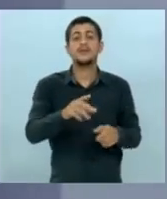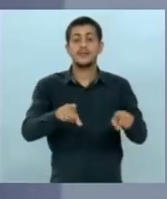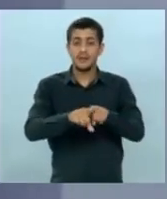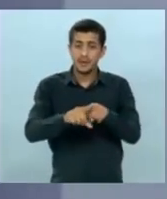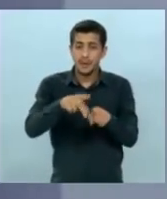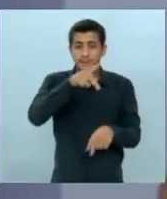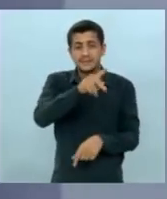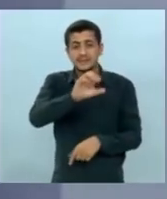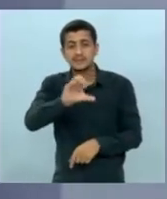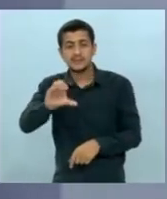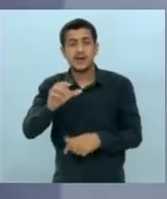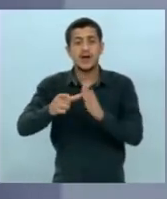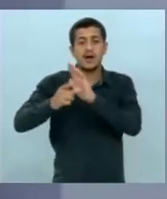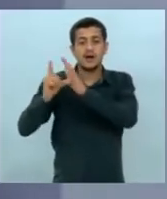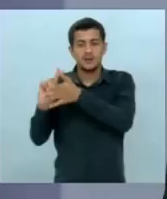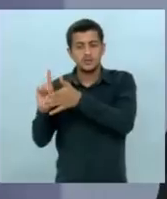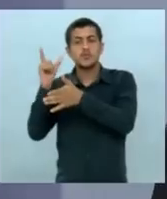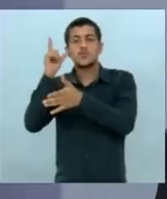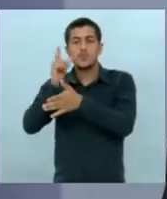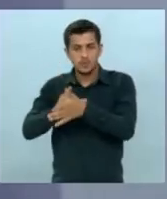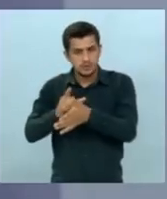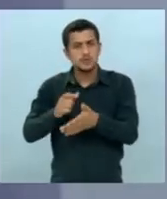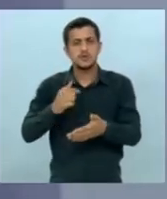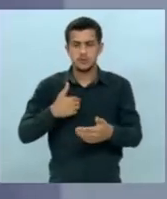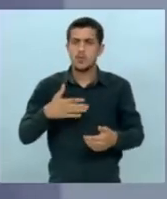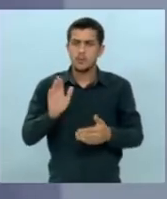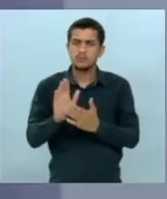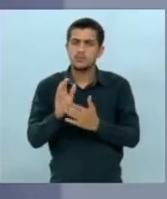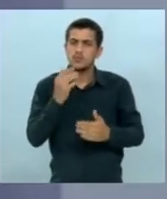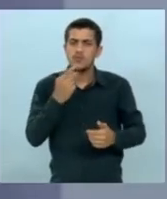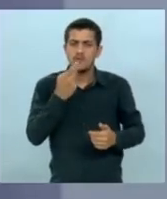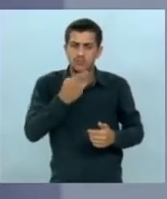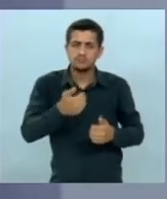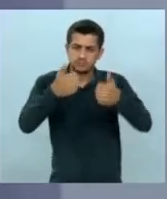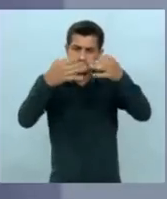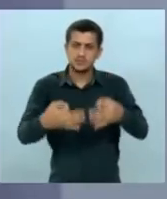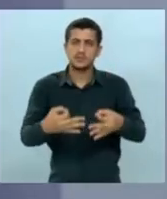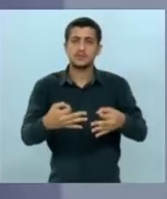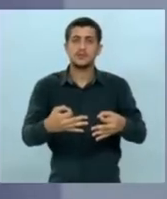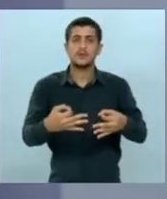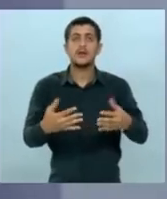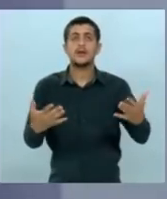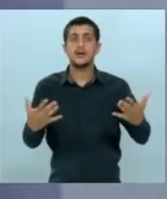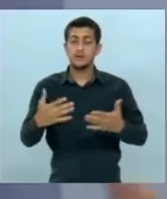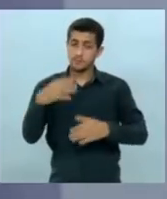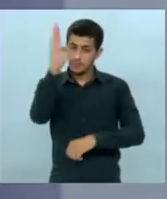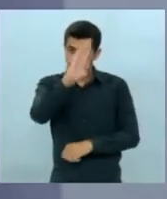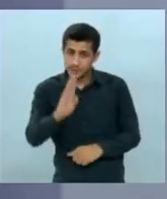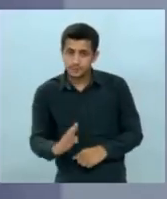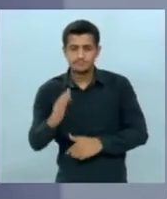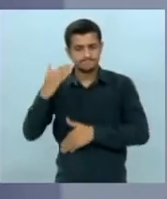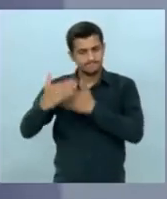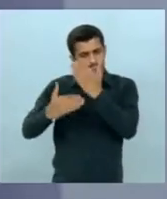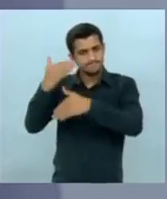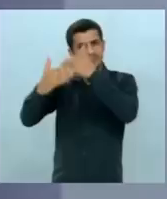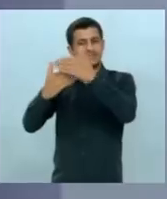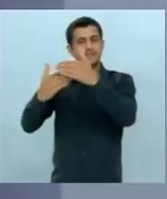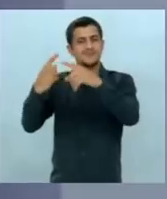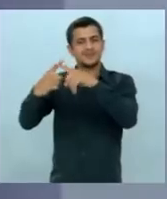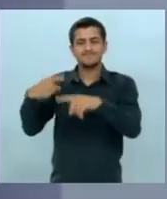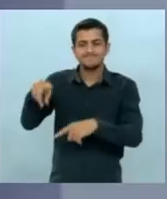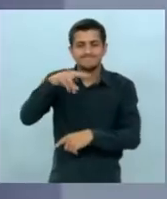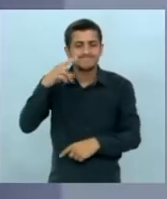anterior, que foram todos cumpridos no nosso mandato. E avançamos bastante. O Brasil vivenciou um momento extremamente triste.